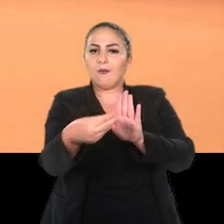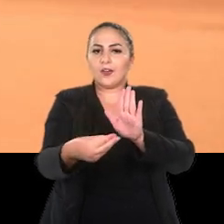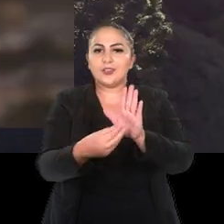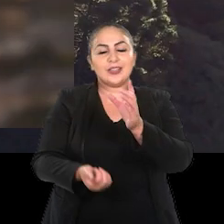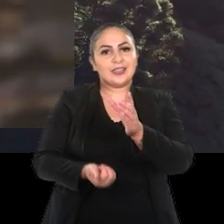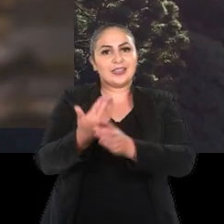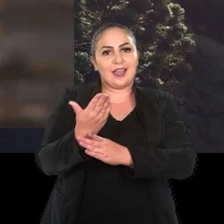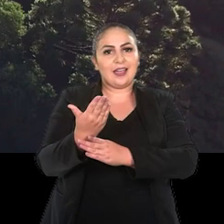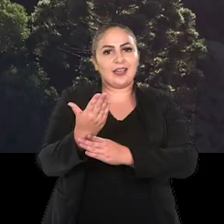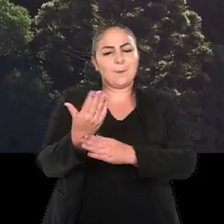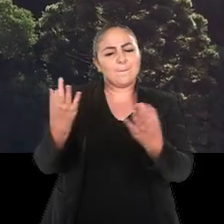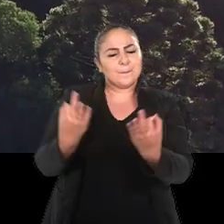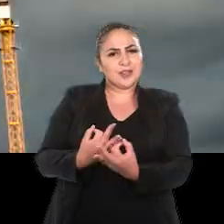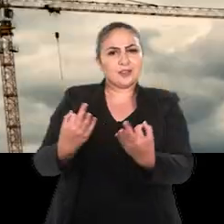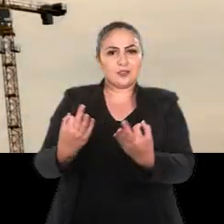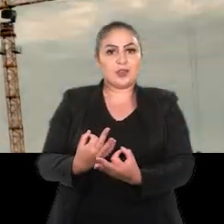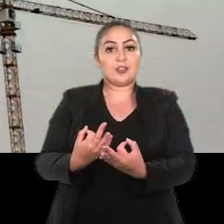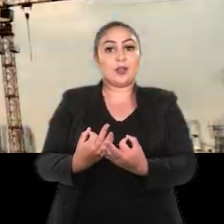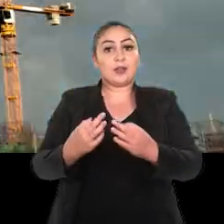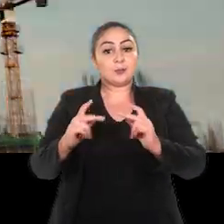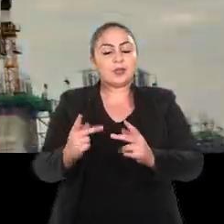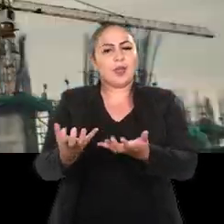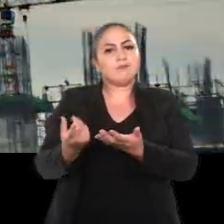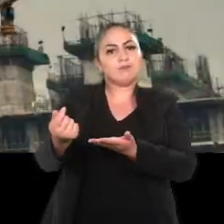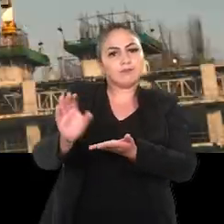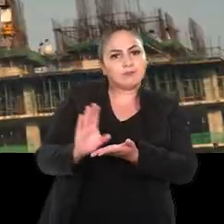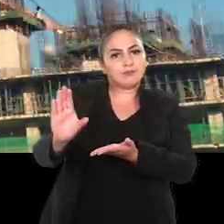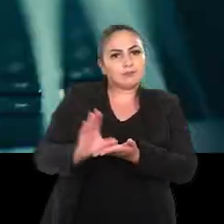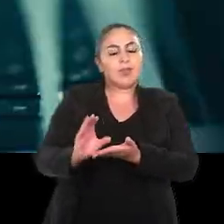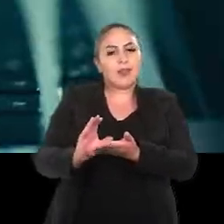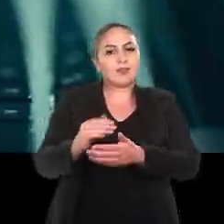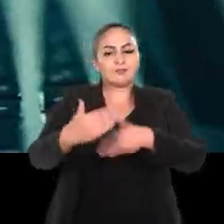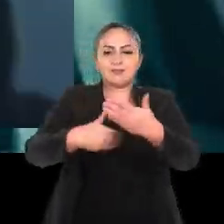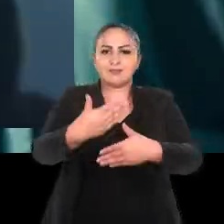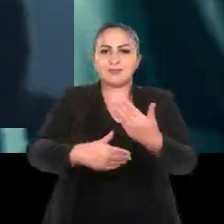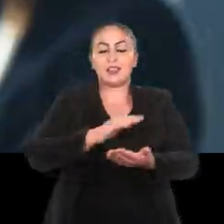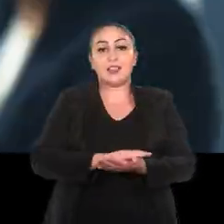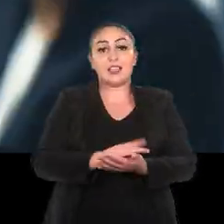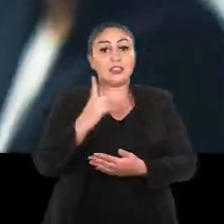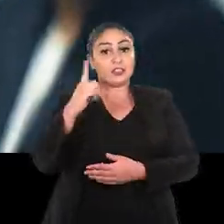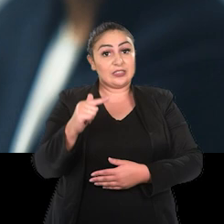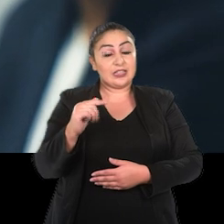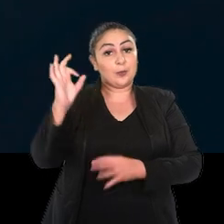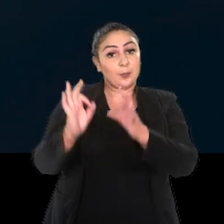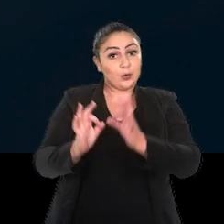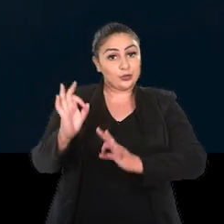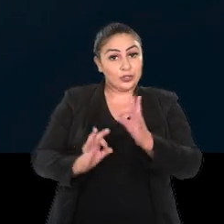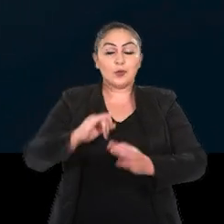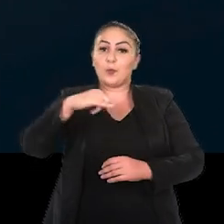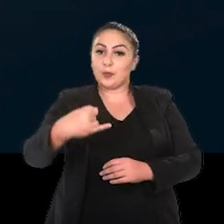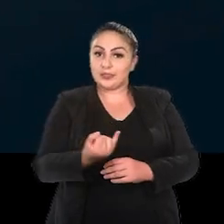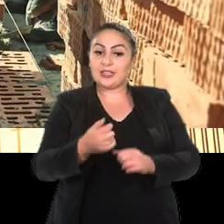para criar o ecossistema perfeito para quem deseja investir e crescer. São 17 projetos com